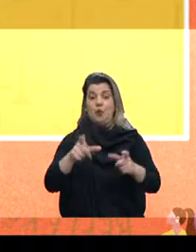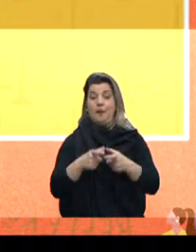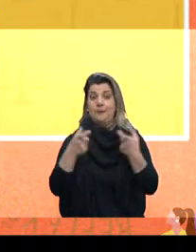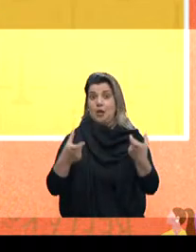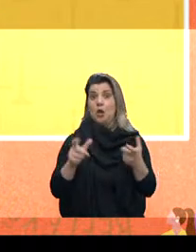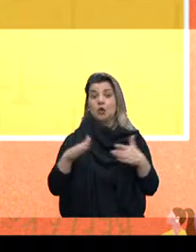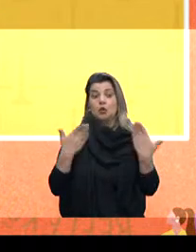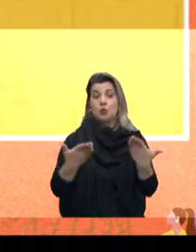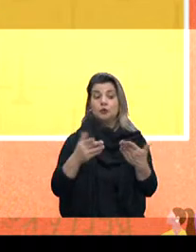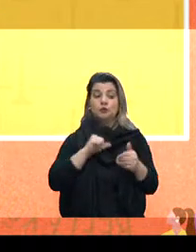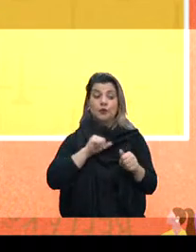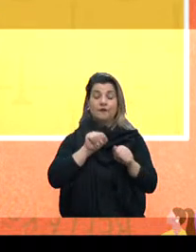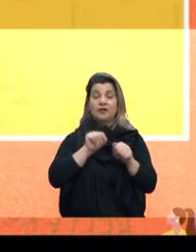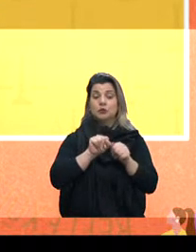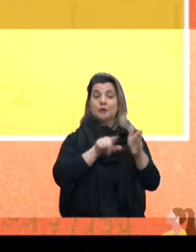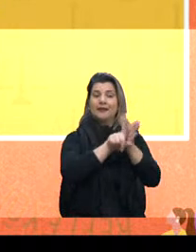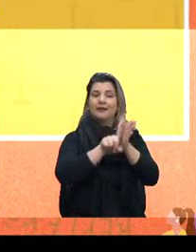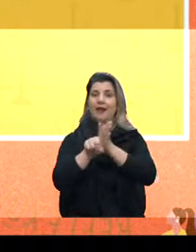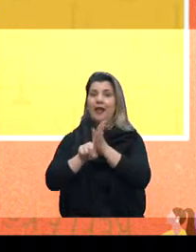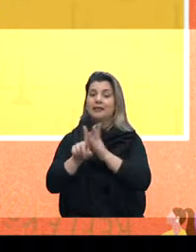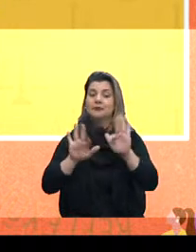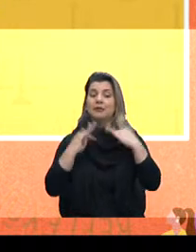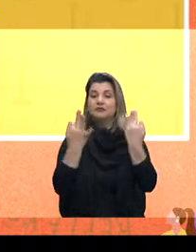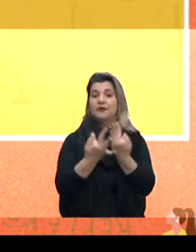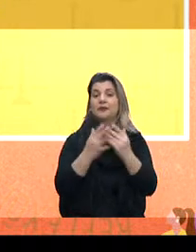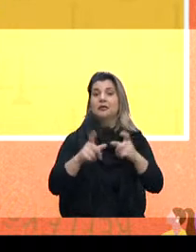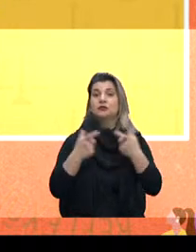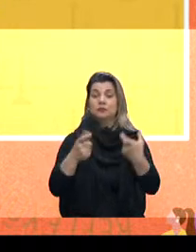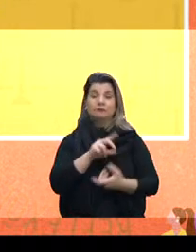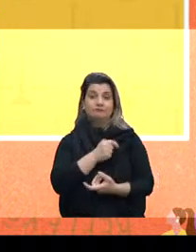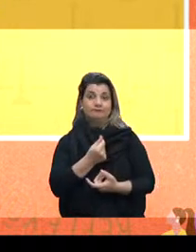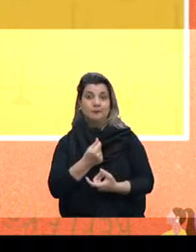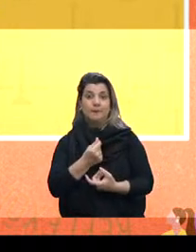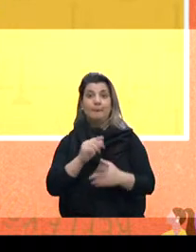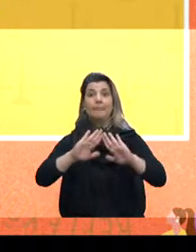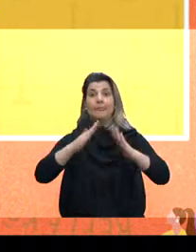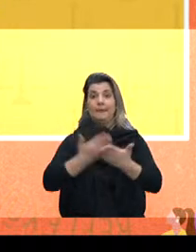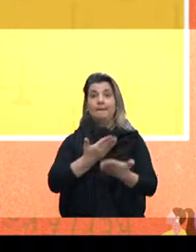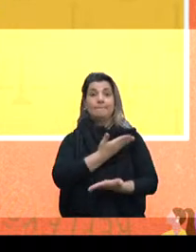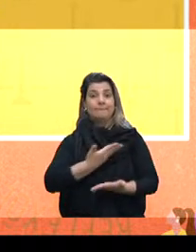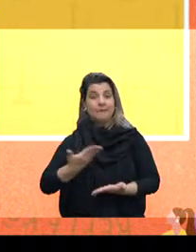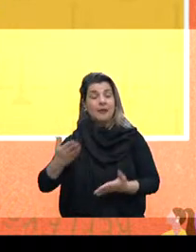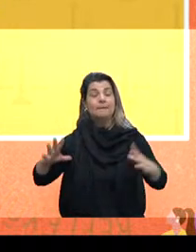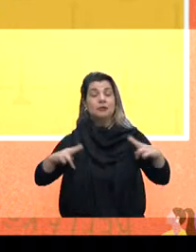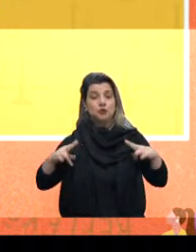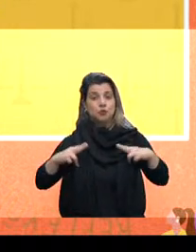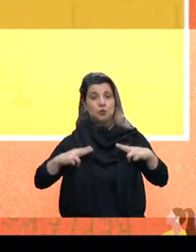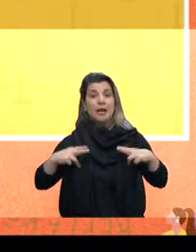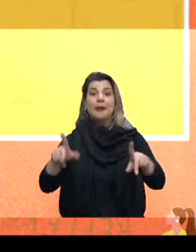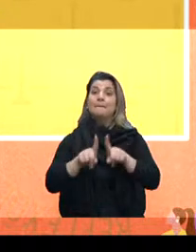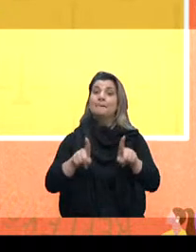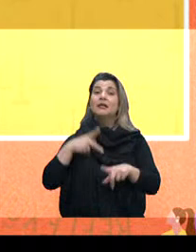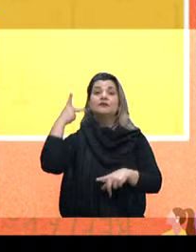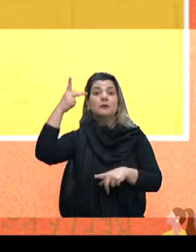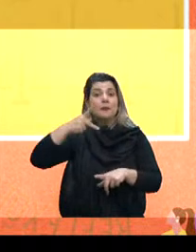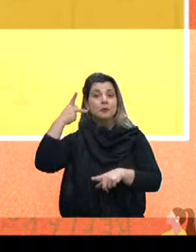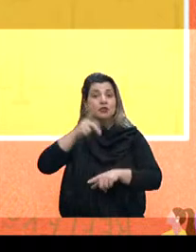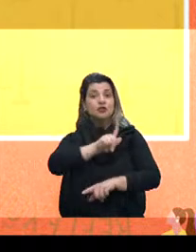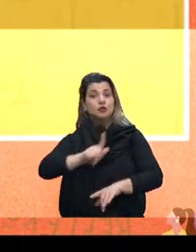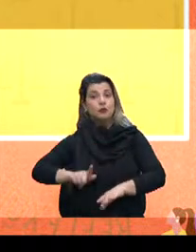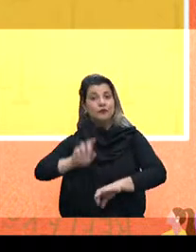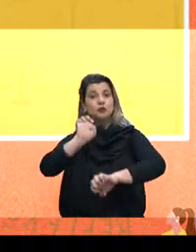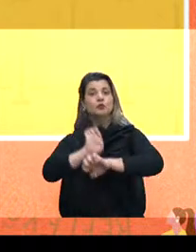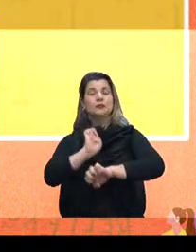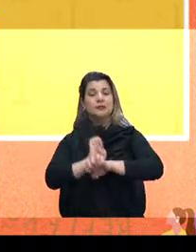eu pego e faço uma análise pelas famílias de maior renda em escola particular. Mas, igual, isso foi uma política do governo do Estado de dar atenção,